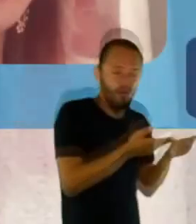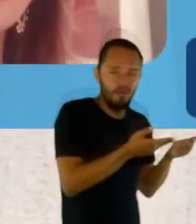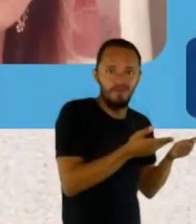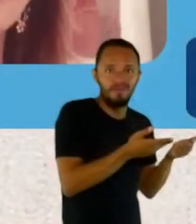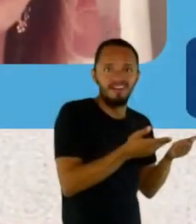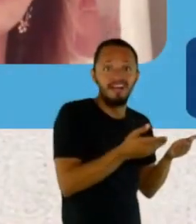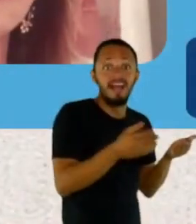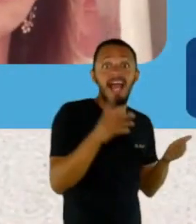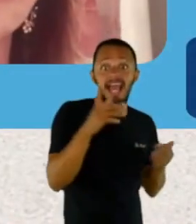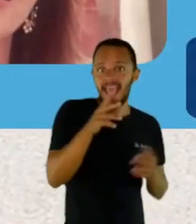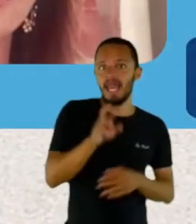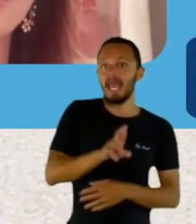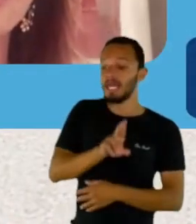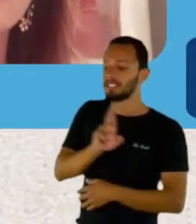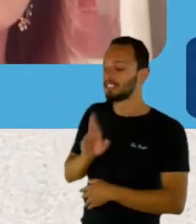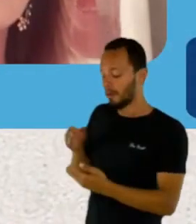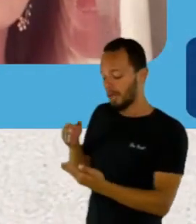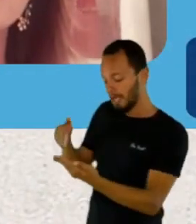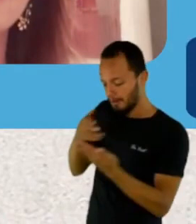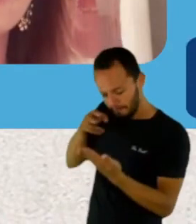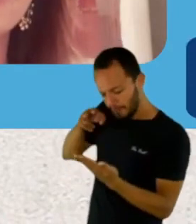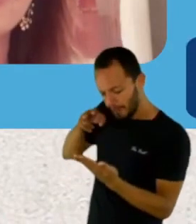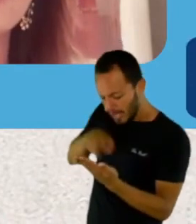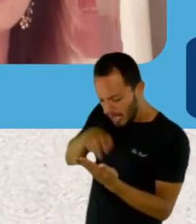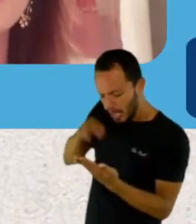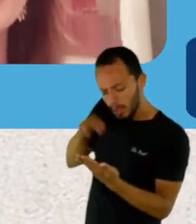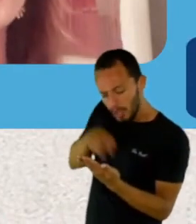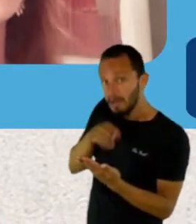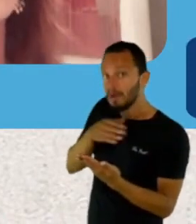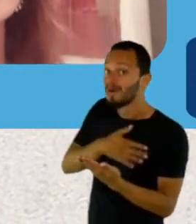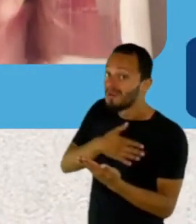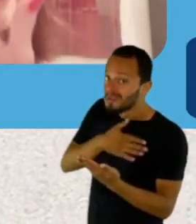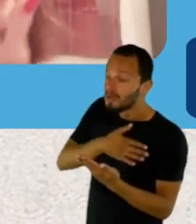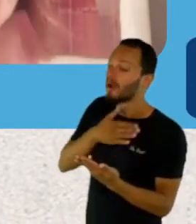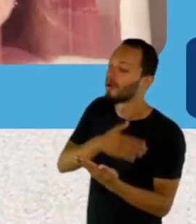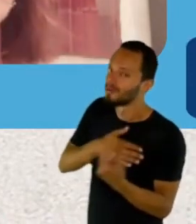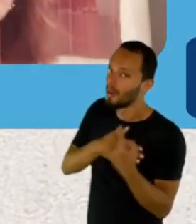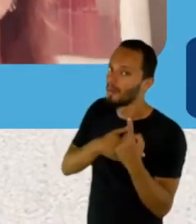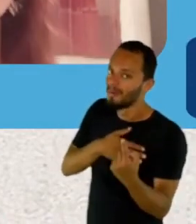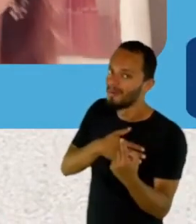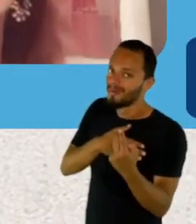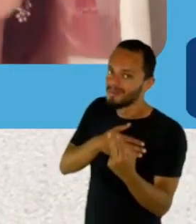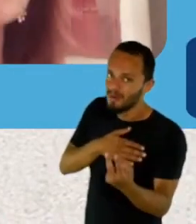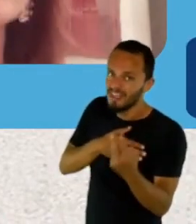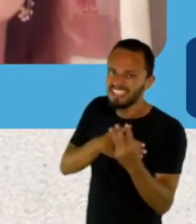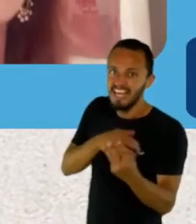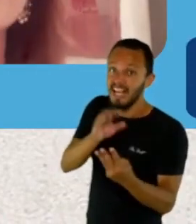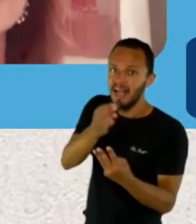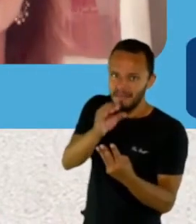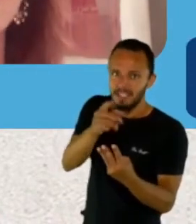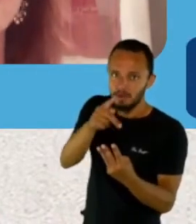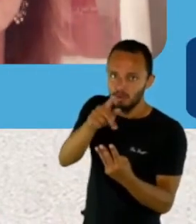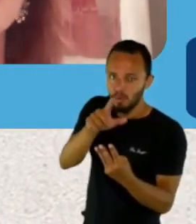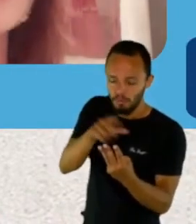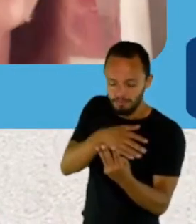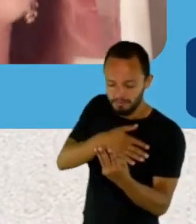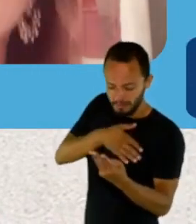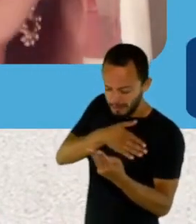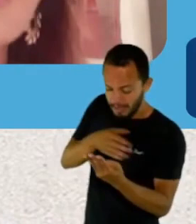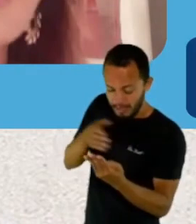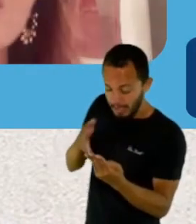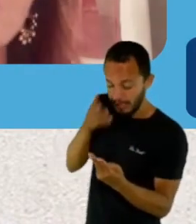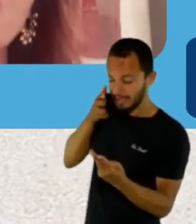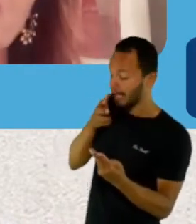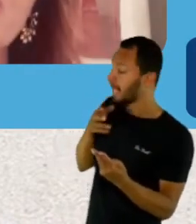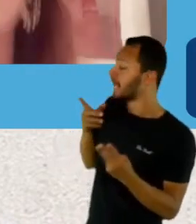já estava, depois da Maria Clara, acho que é a Mariana, ela estava no terceiro, chegou para a filha dela, e minha filha, não está entendendo esse livro, ele